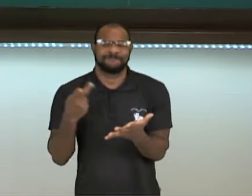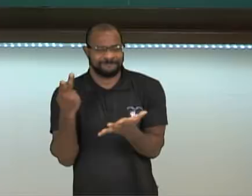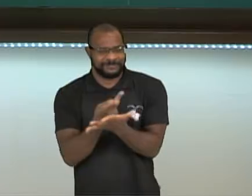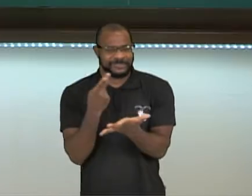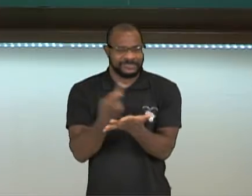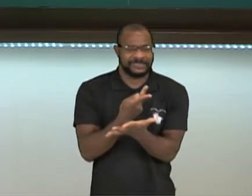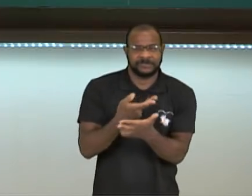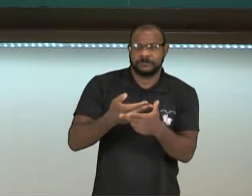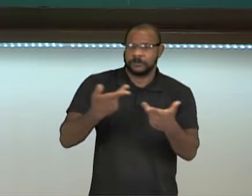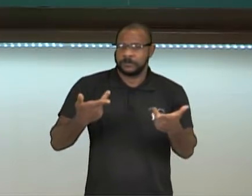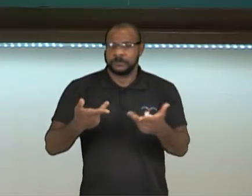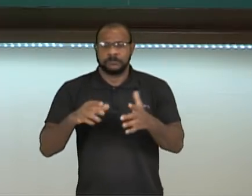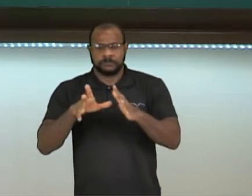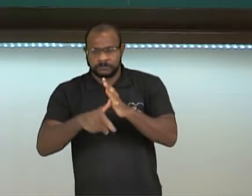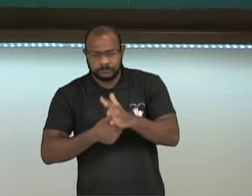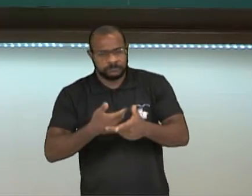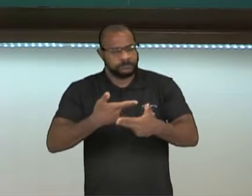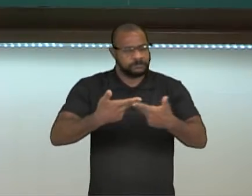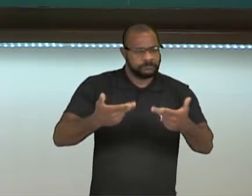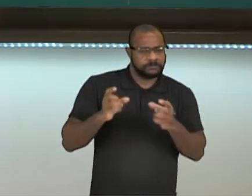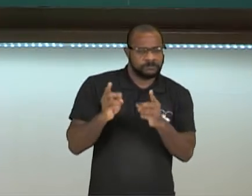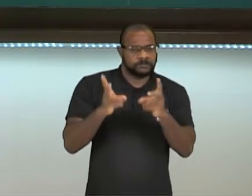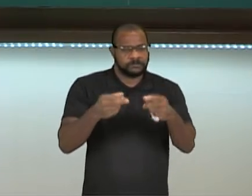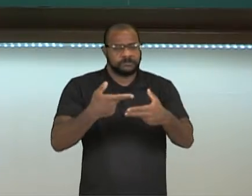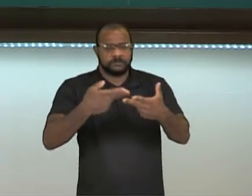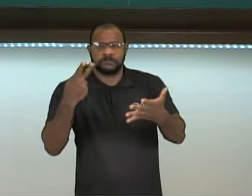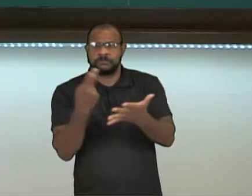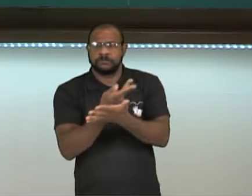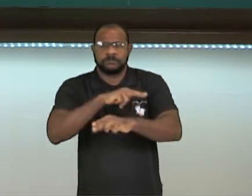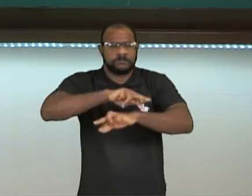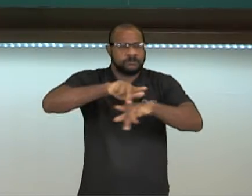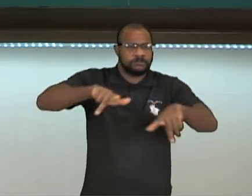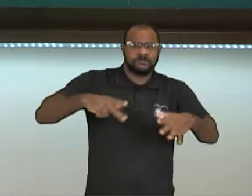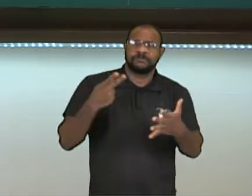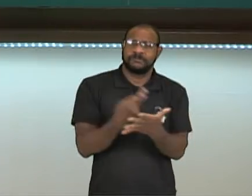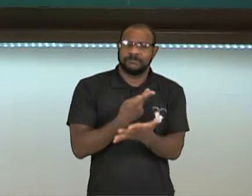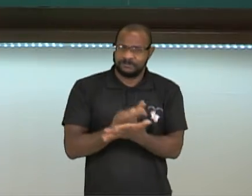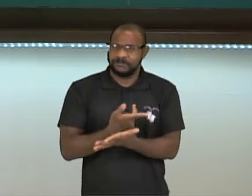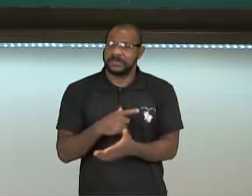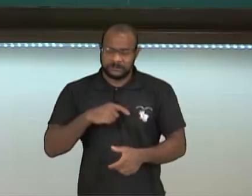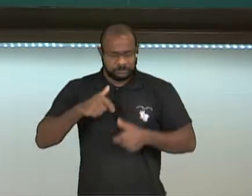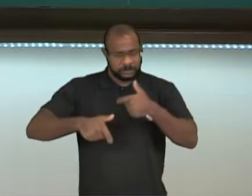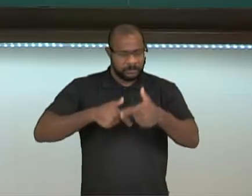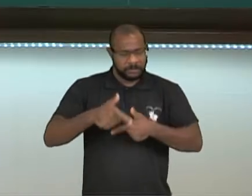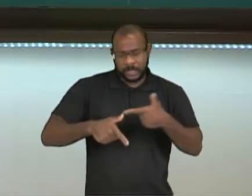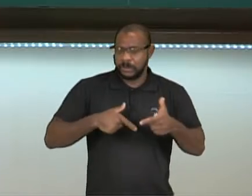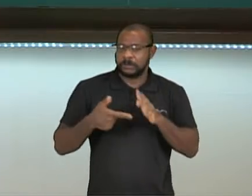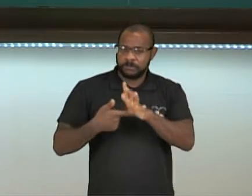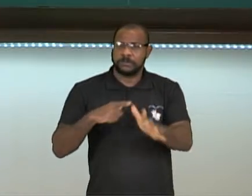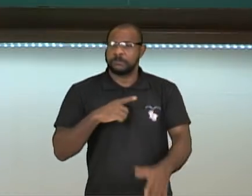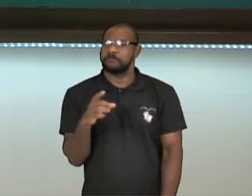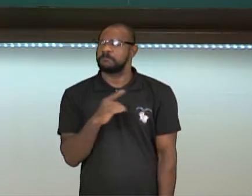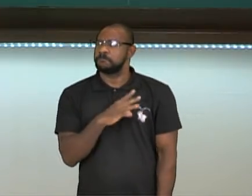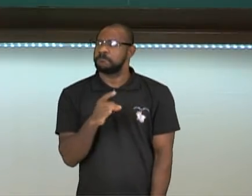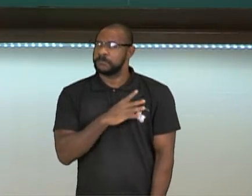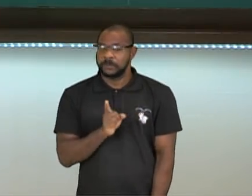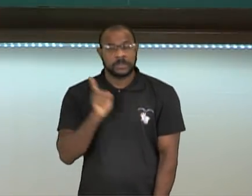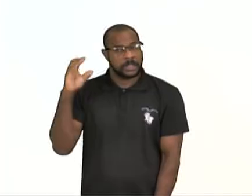extorsões, eles fazem todo um trabalho que causa pânico na população da Colômbia.